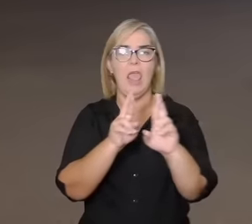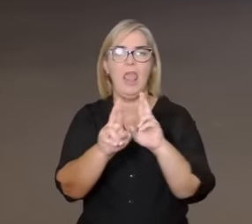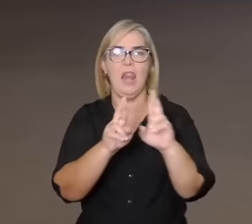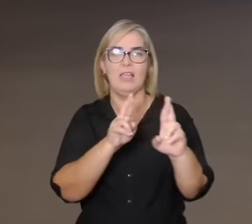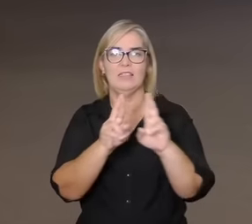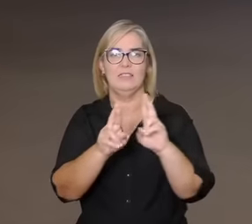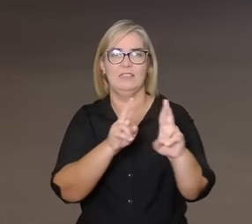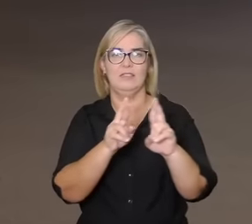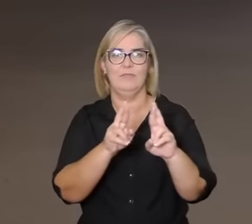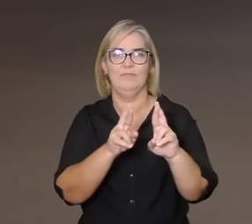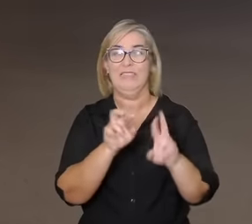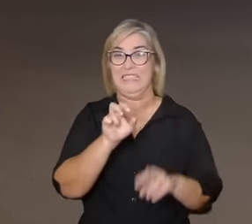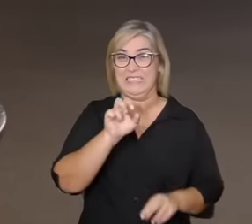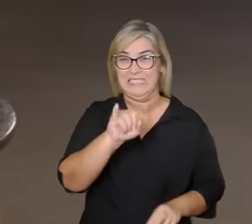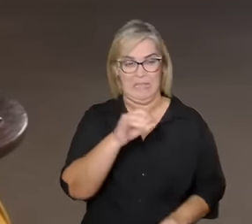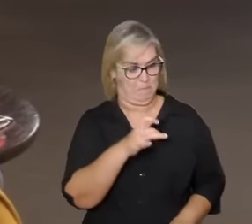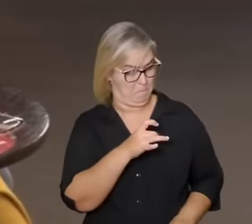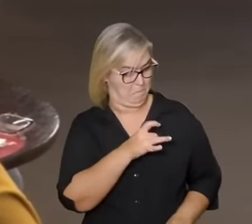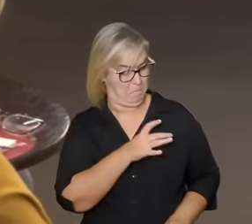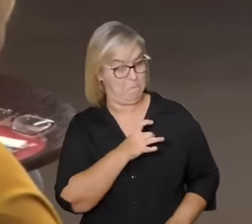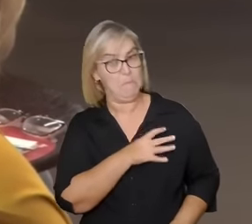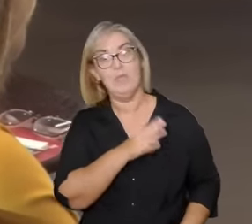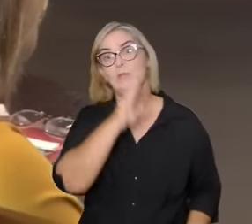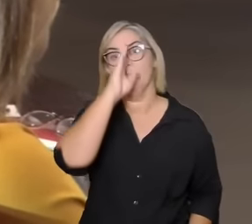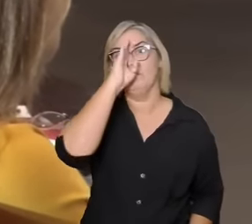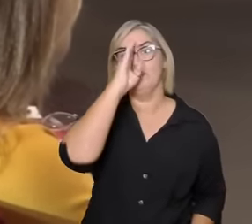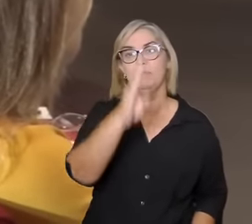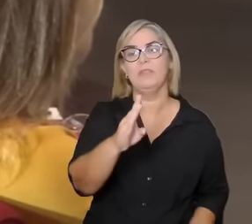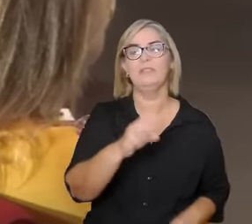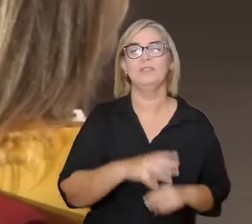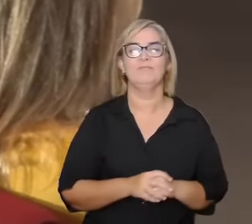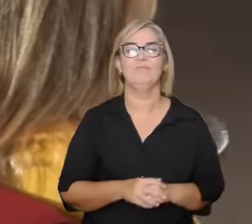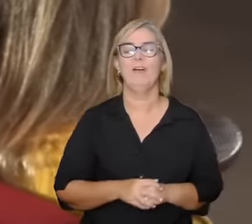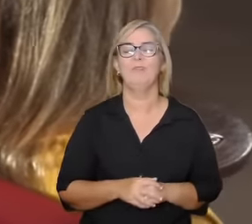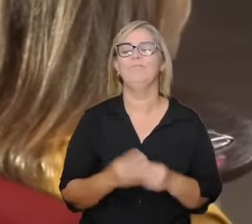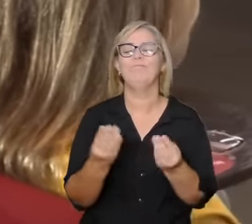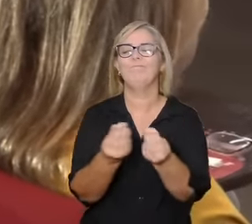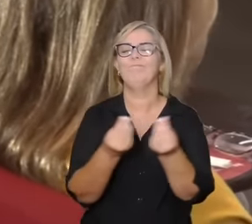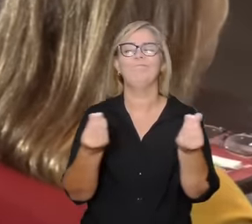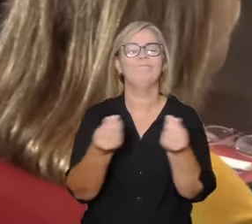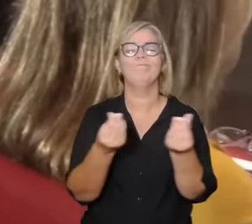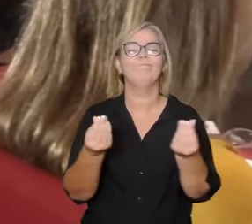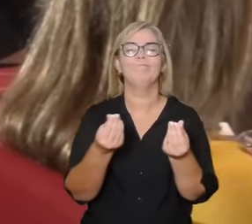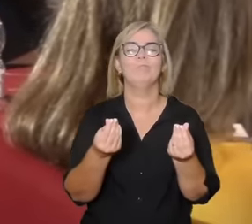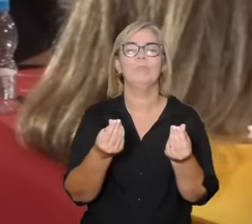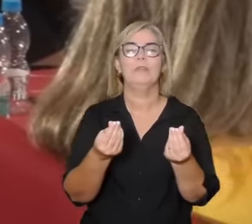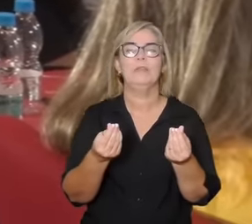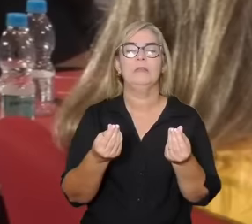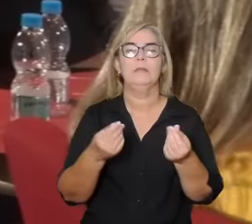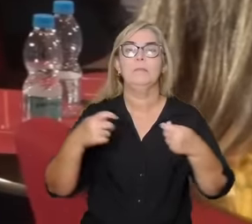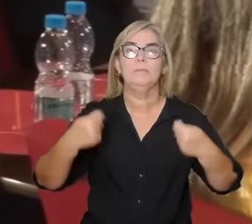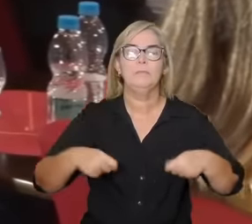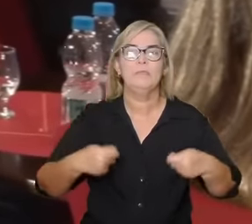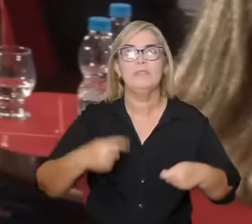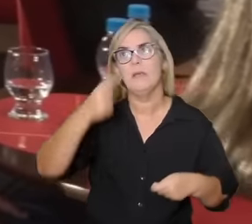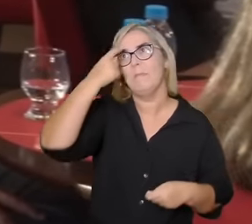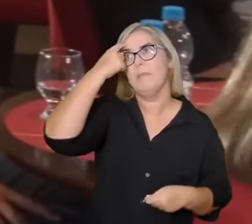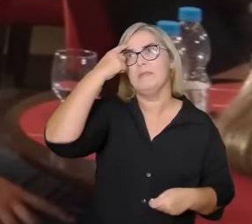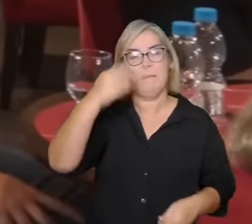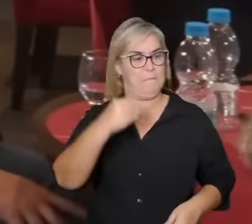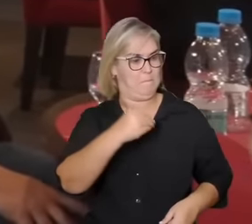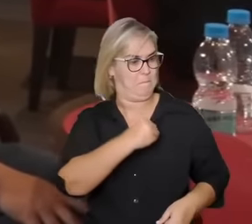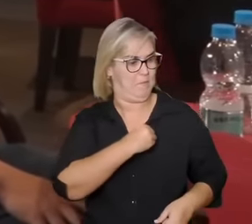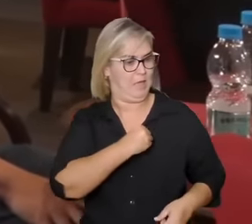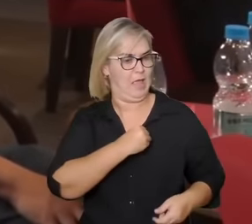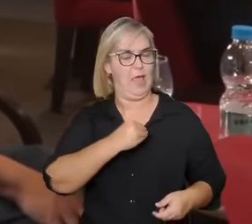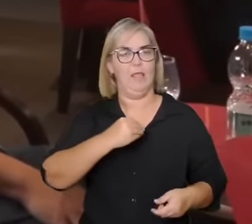afeto do medo sendo principal é necessário se submeter é necessário temer um pecado que dá origem a